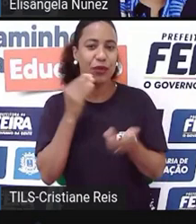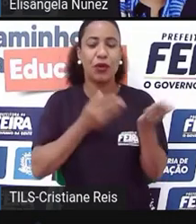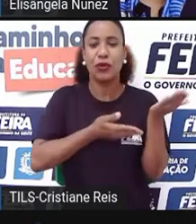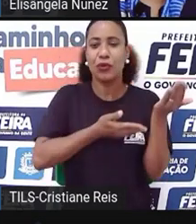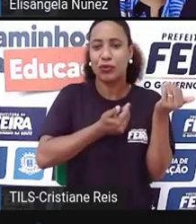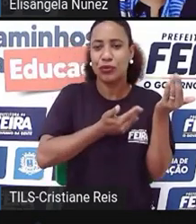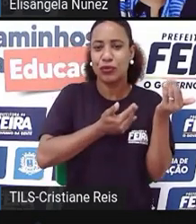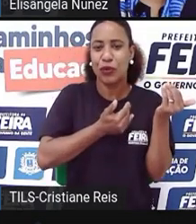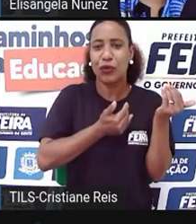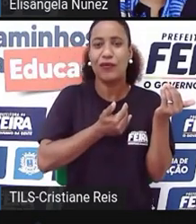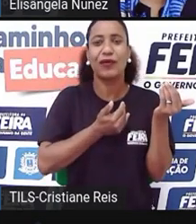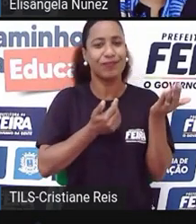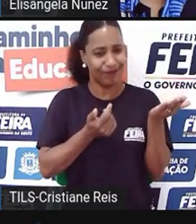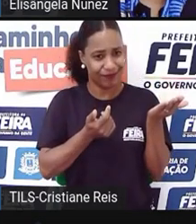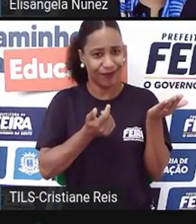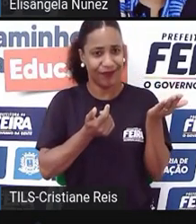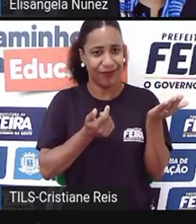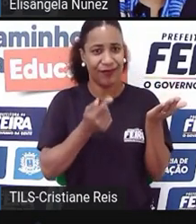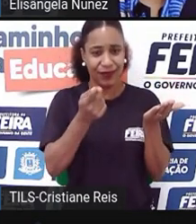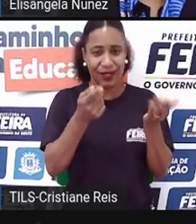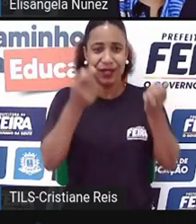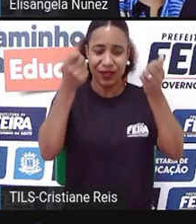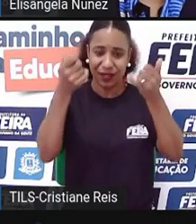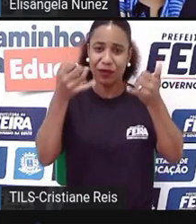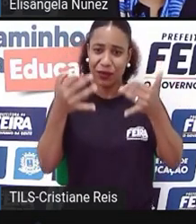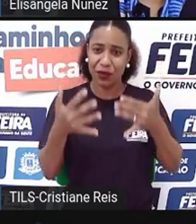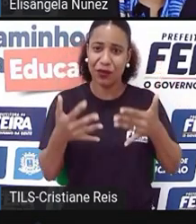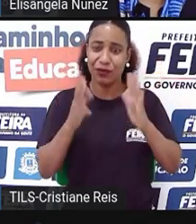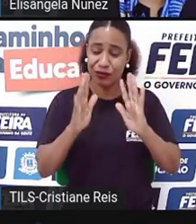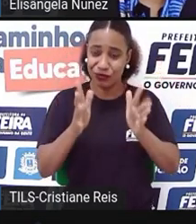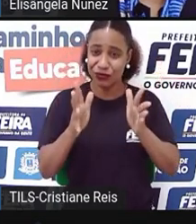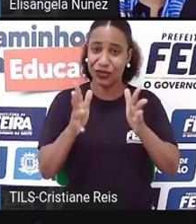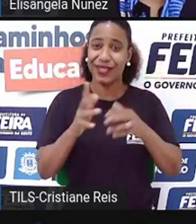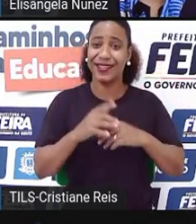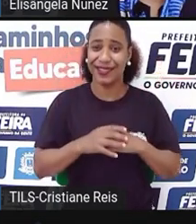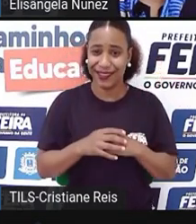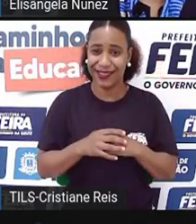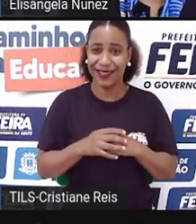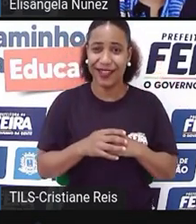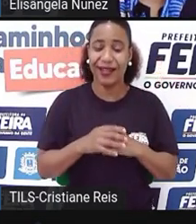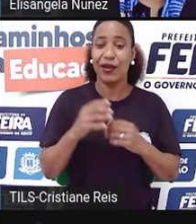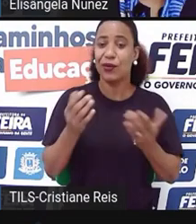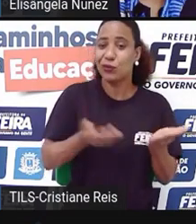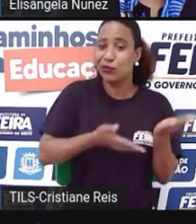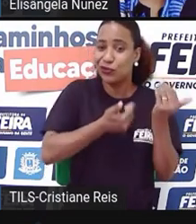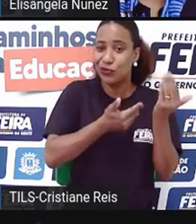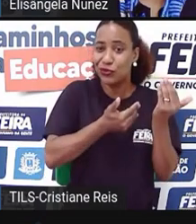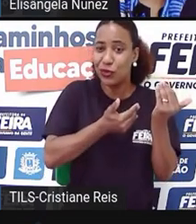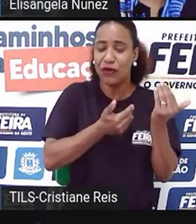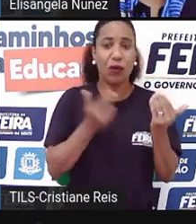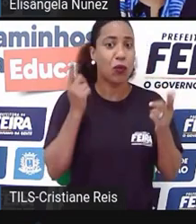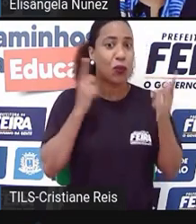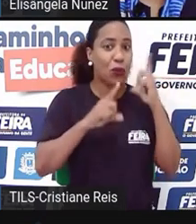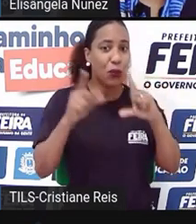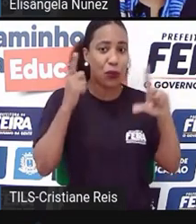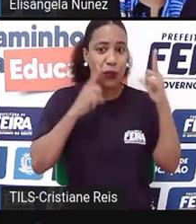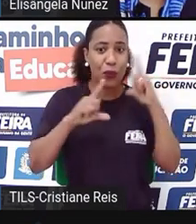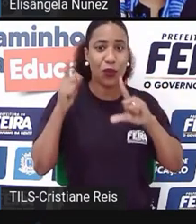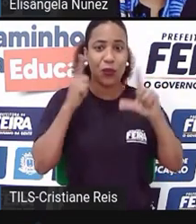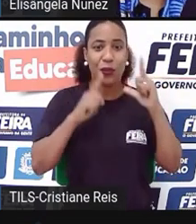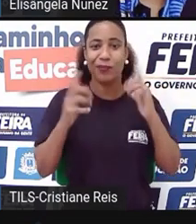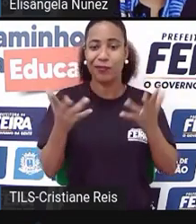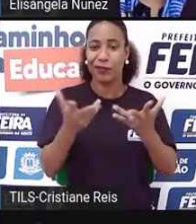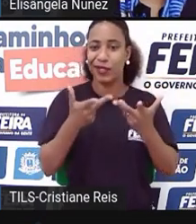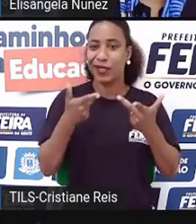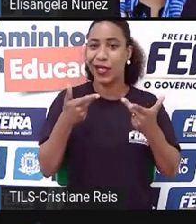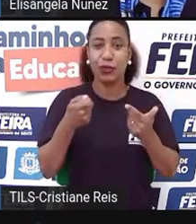ele tem, né? Eu acho que você até começou a falar sobre isso. O é que ele tem de potencial e como que ele começa um negócio se ele